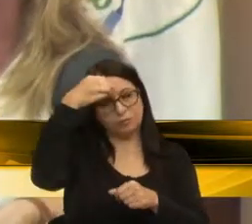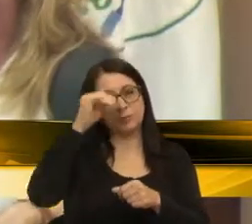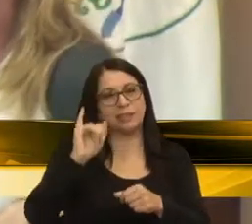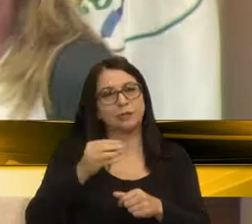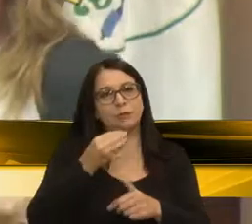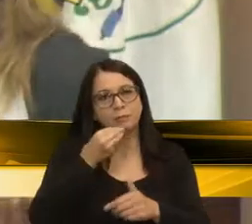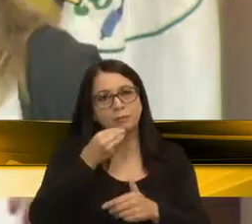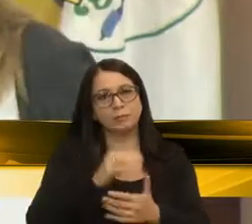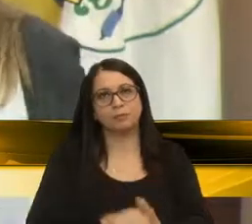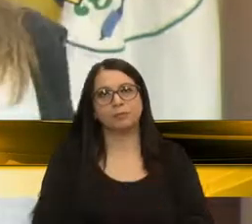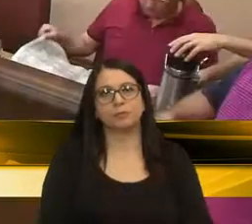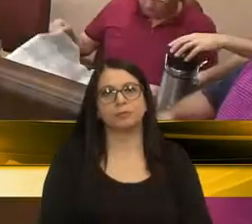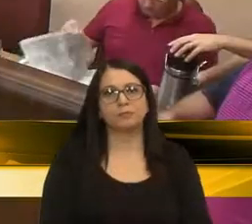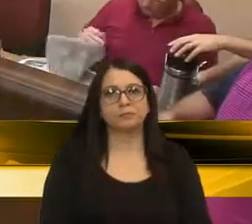oportunidade. Ok.